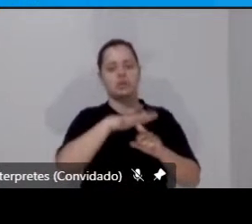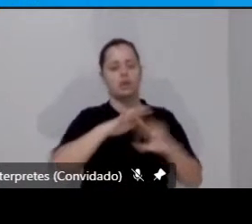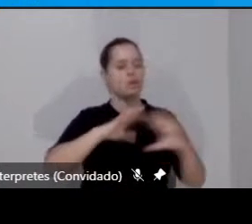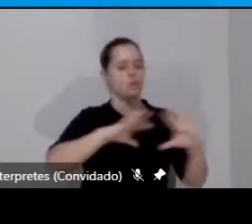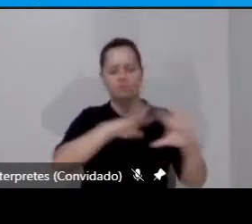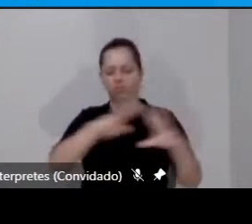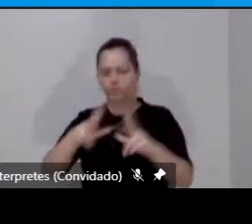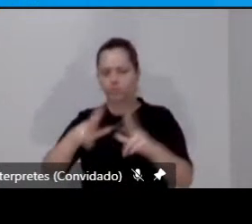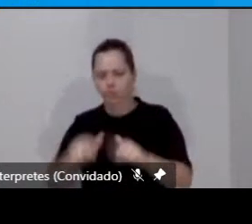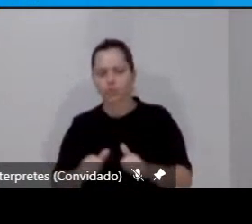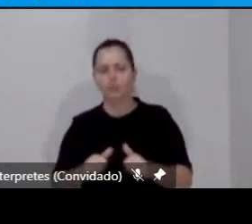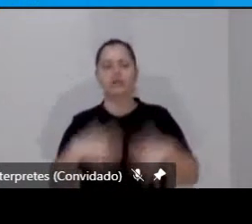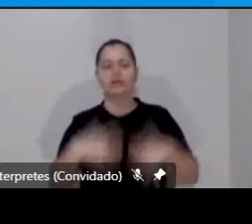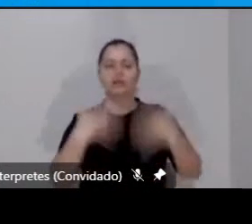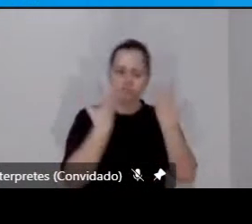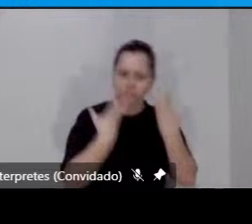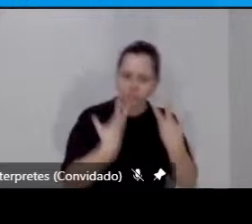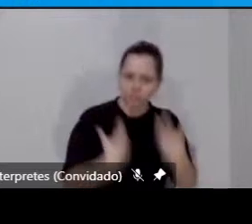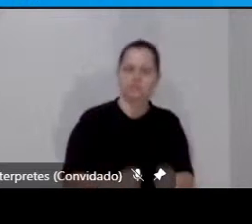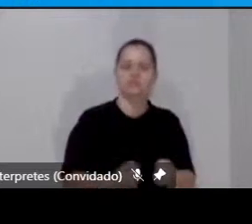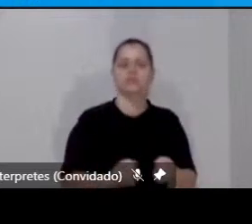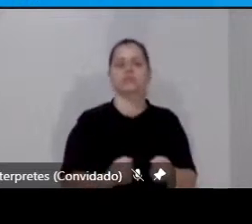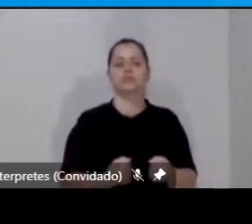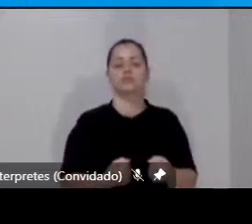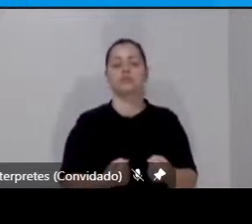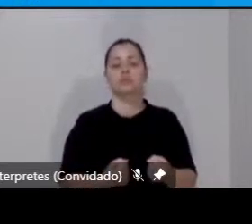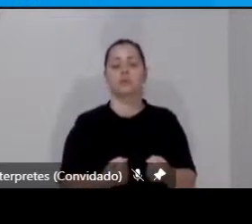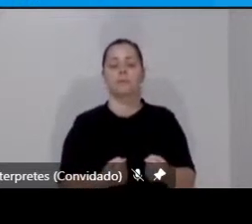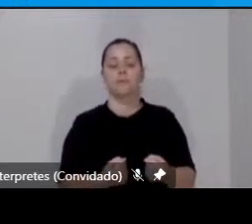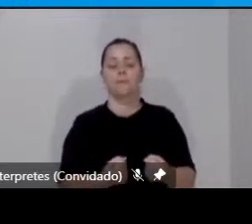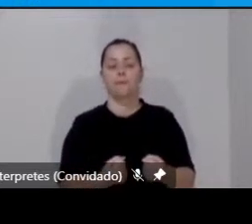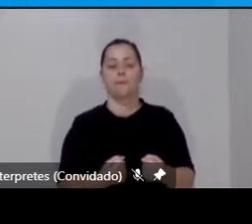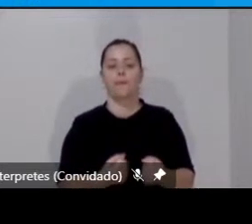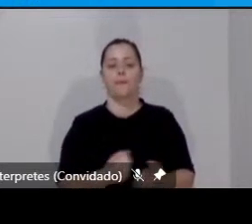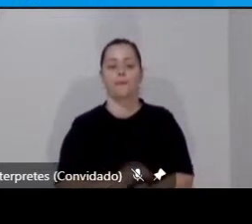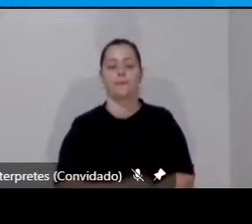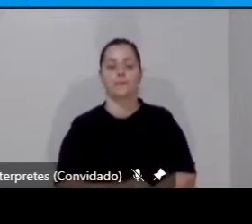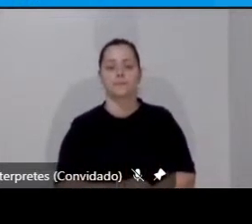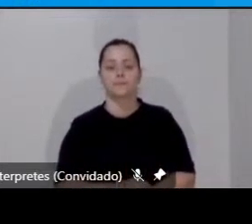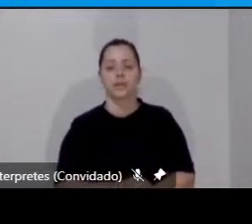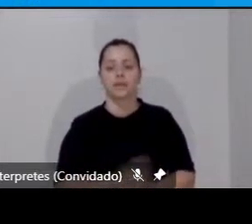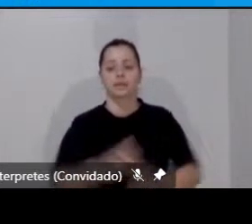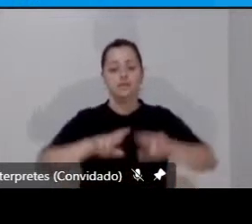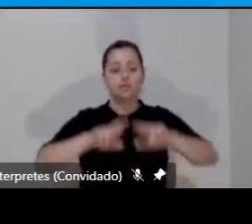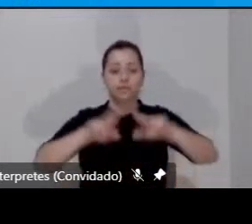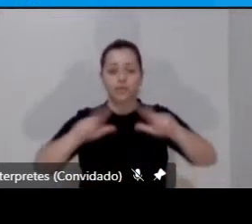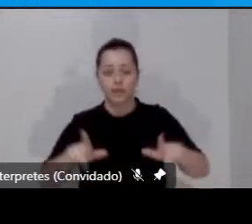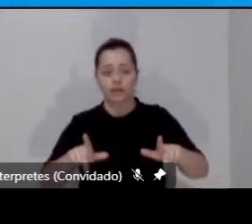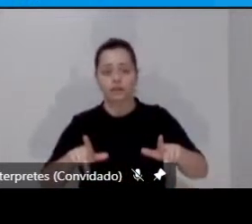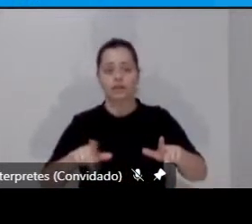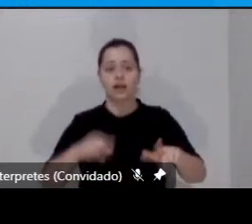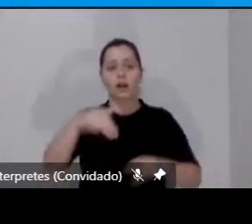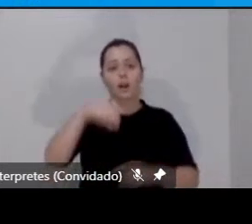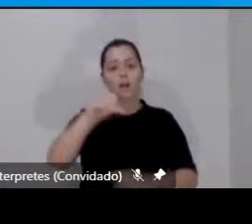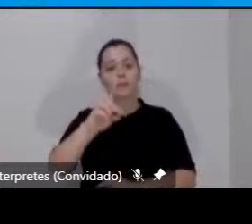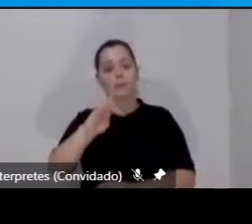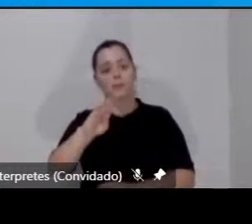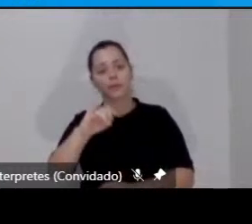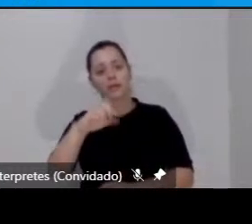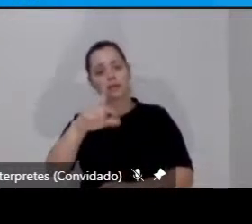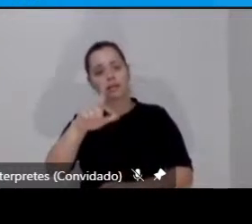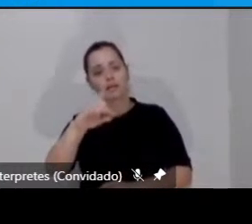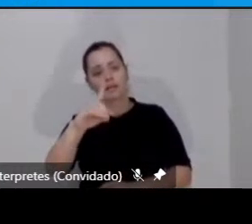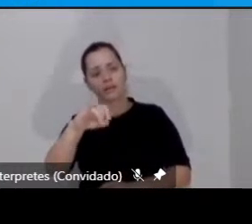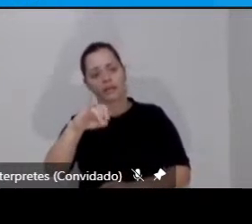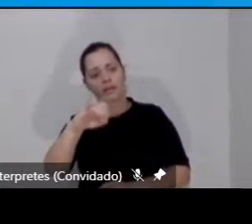está admitindo essa dimensão, a mobilidade tem que ser pensada como